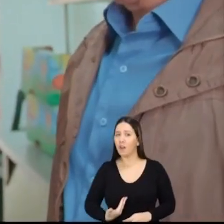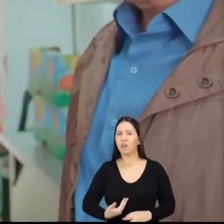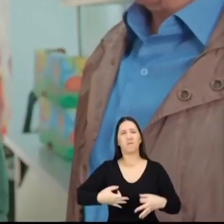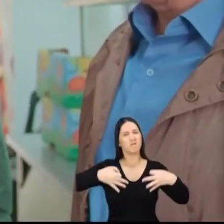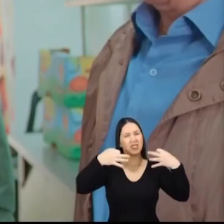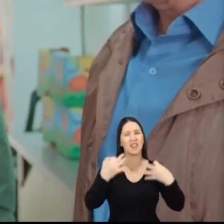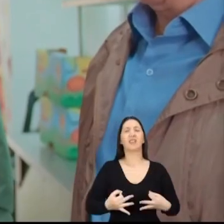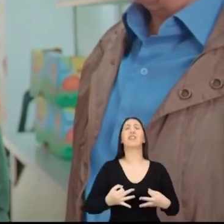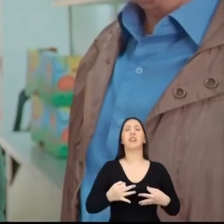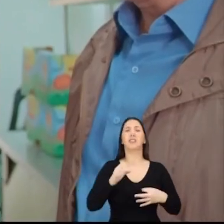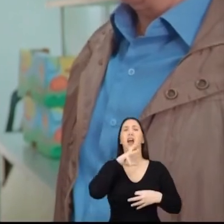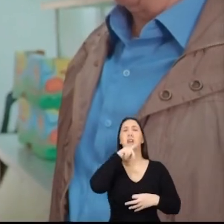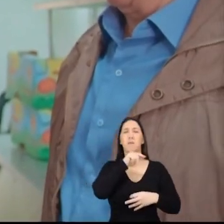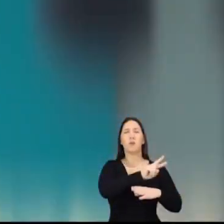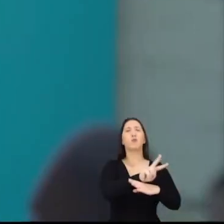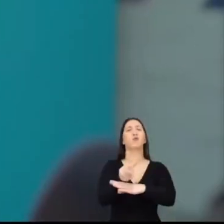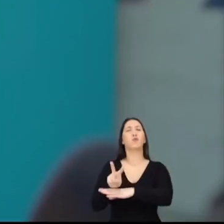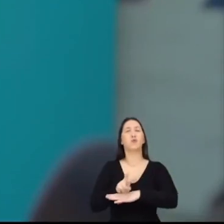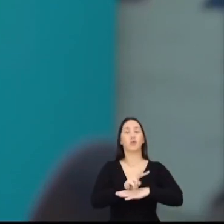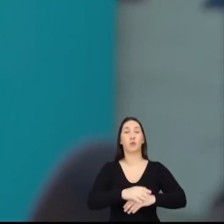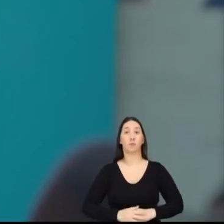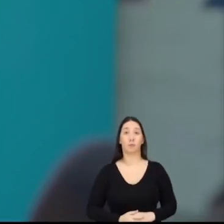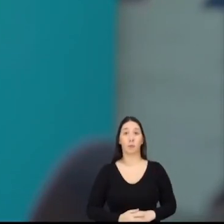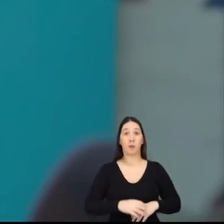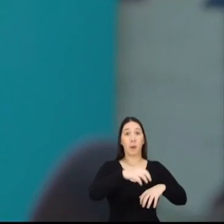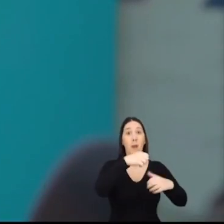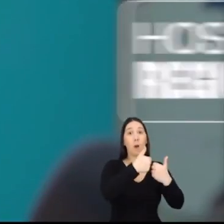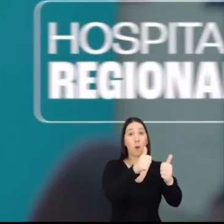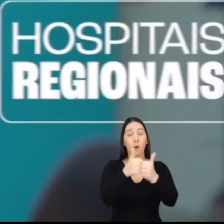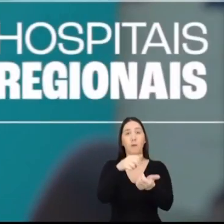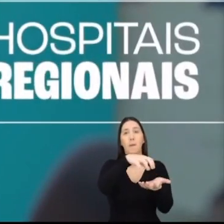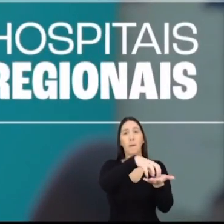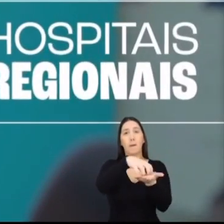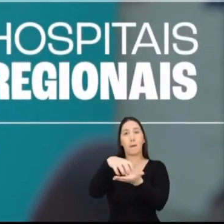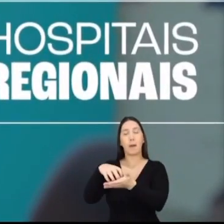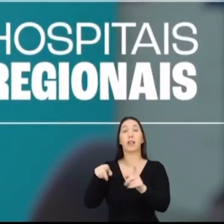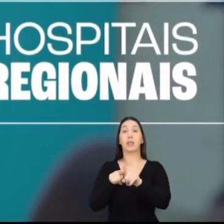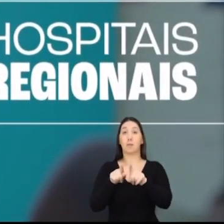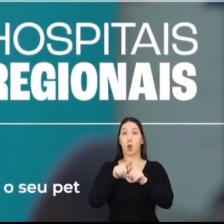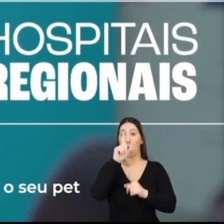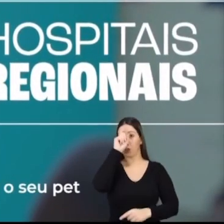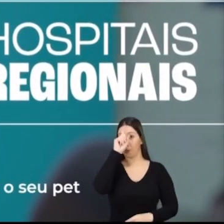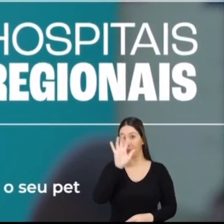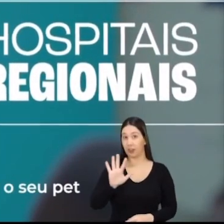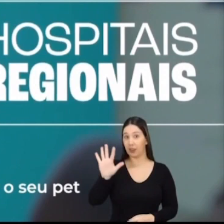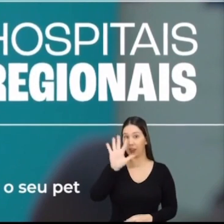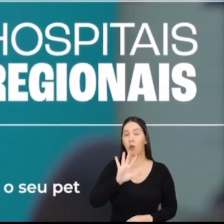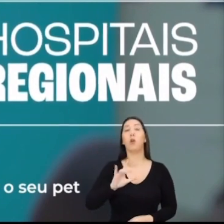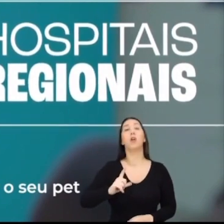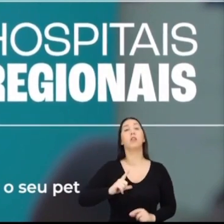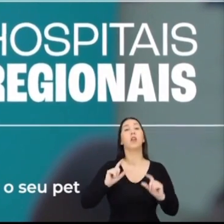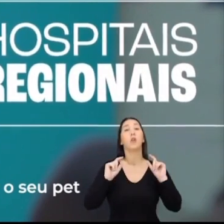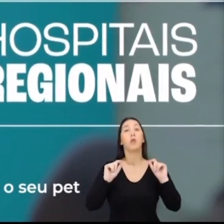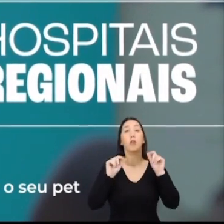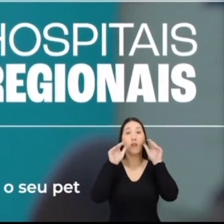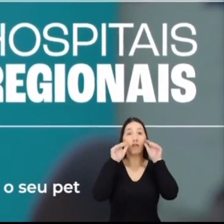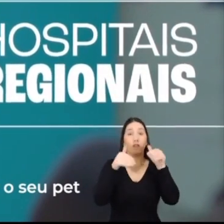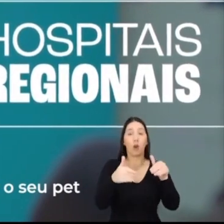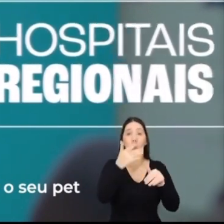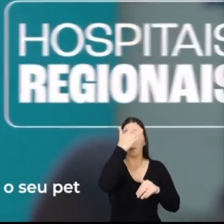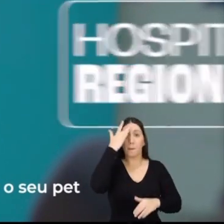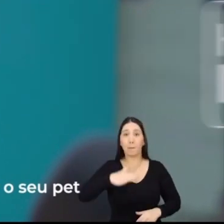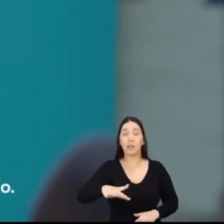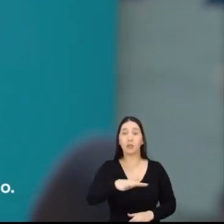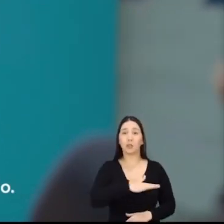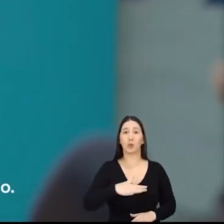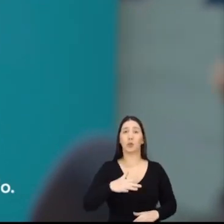dúvida que os animais estarão amparados. As clínicas de container, também os hospitais regionais, eles são direcionados àquela população